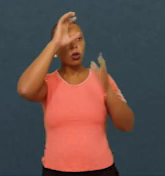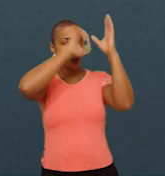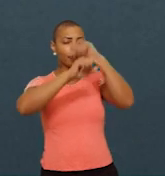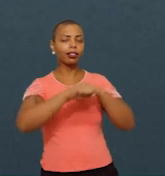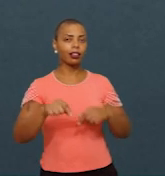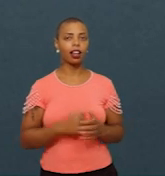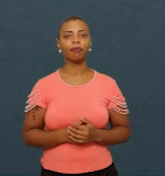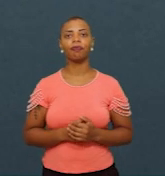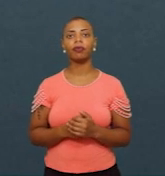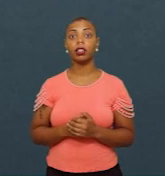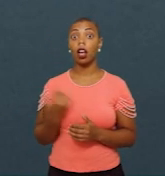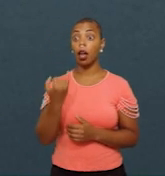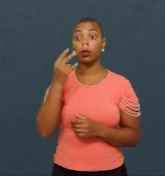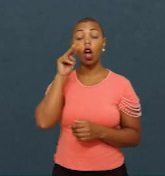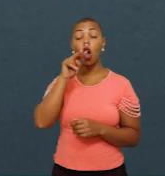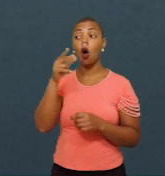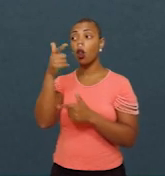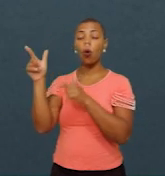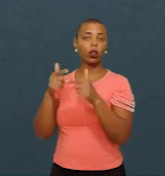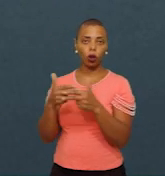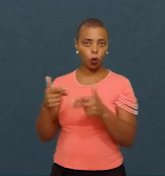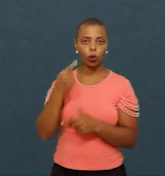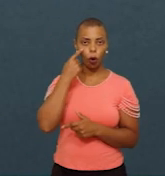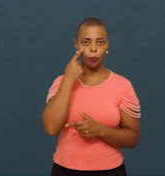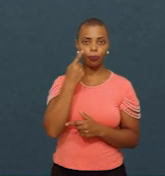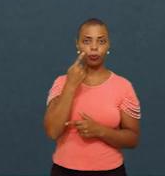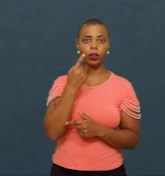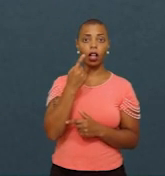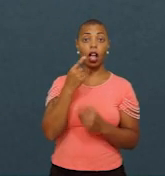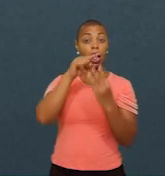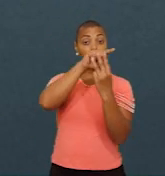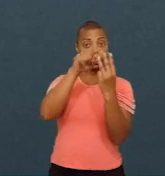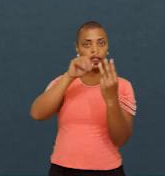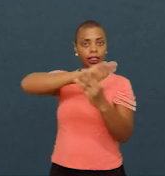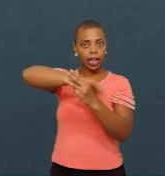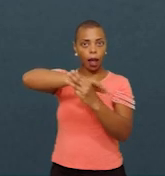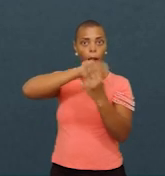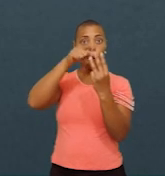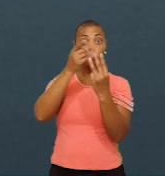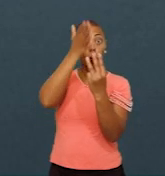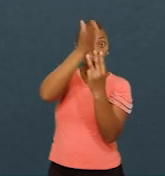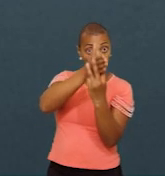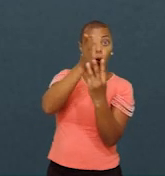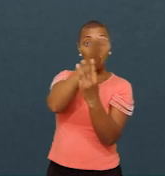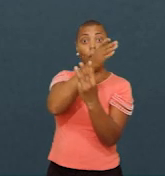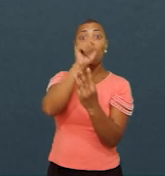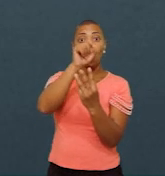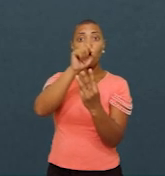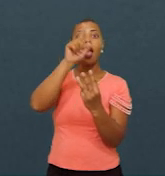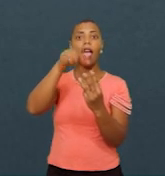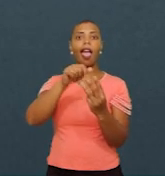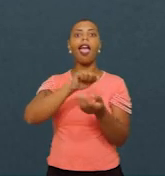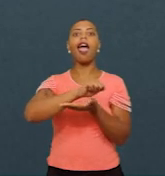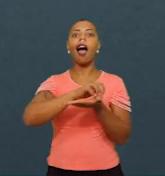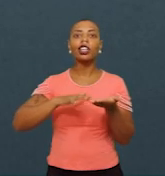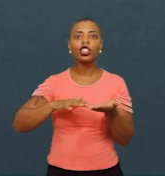importante olhar para outras coisas. Um terço do tempo do professor é para atividades